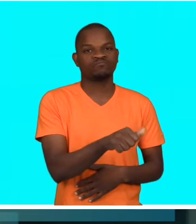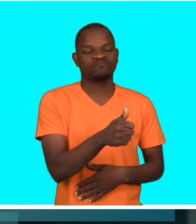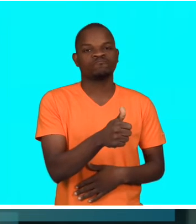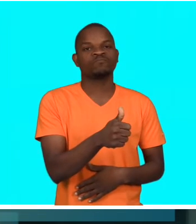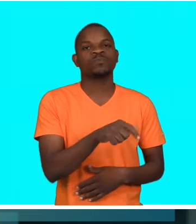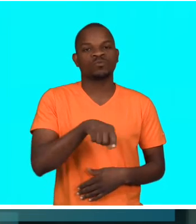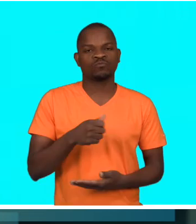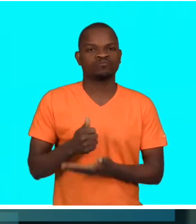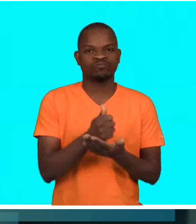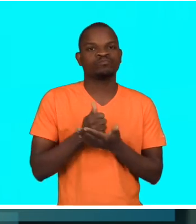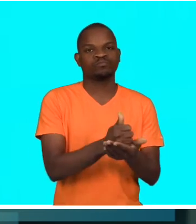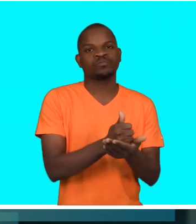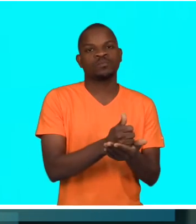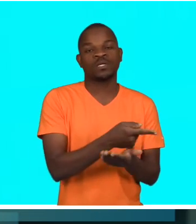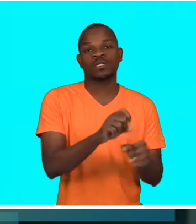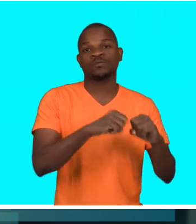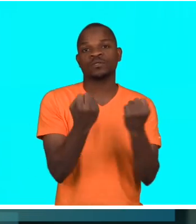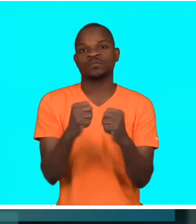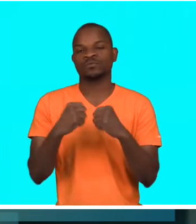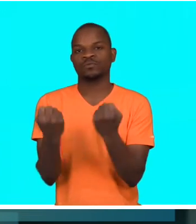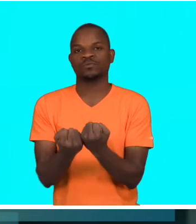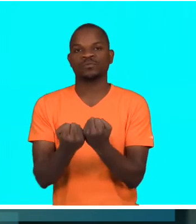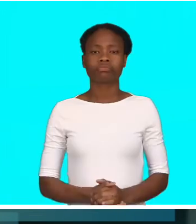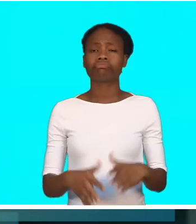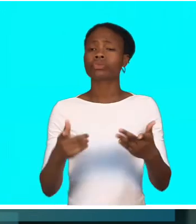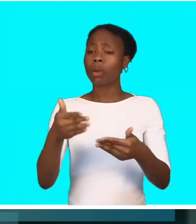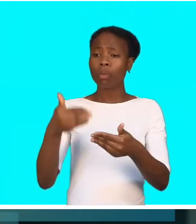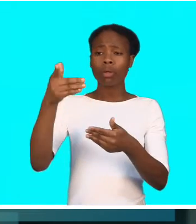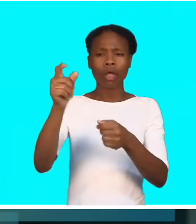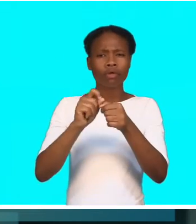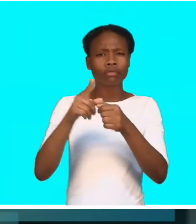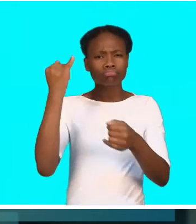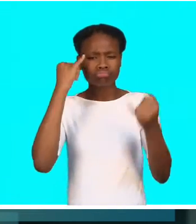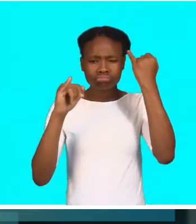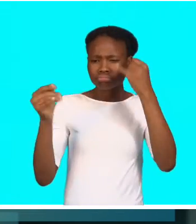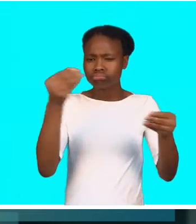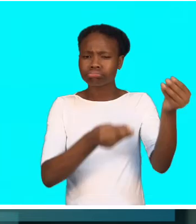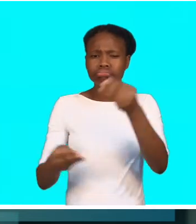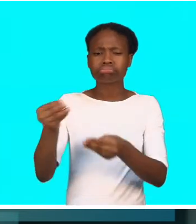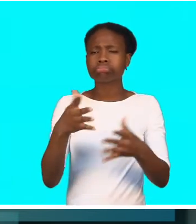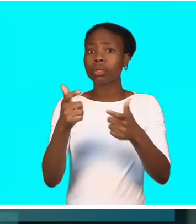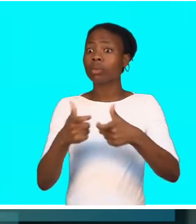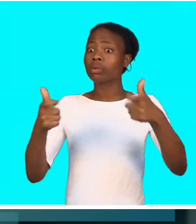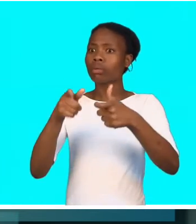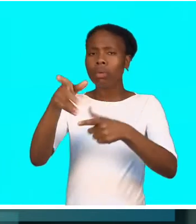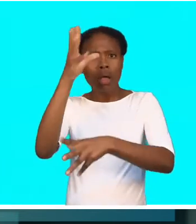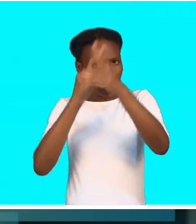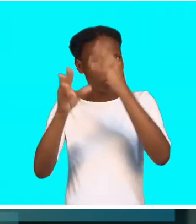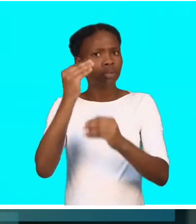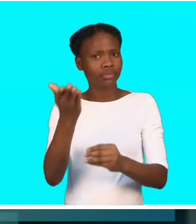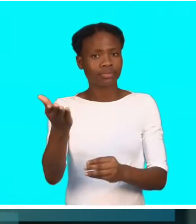assistência técnica às organizações que estamos a apoiar. O passo a seguir é a implementação das